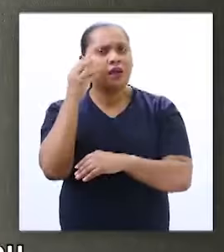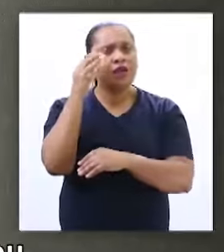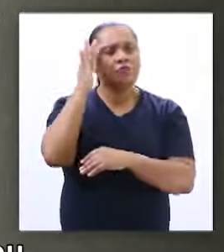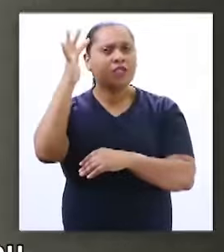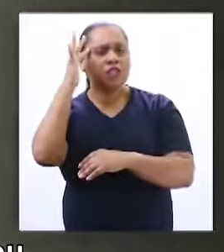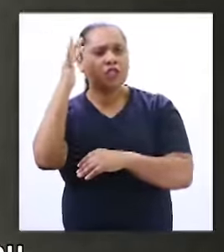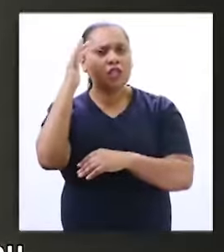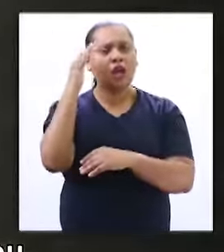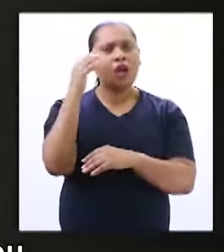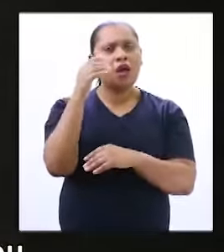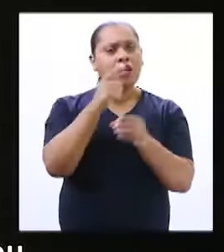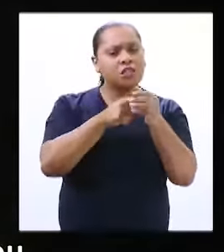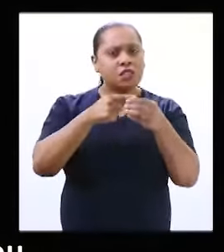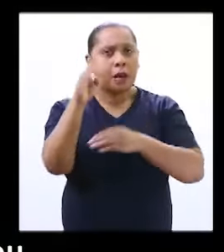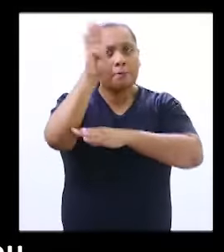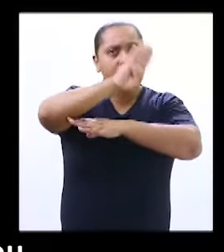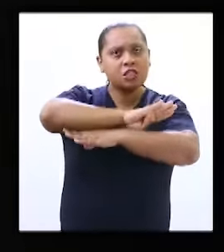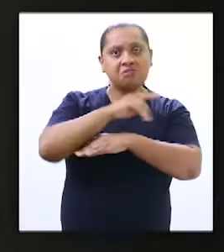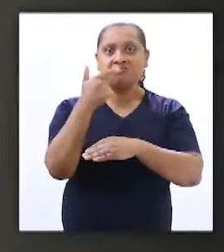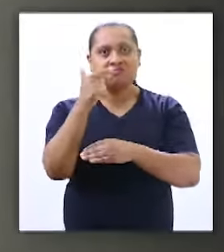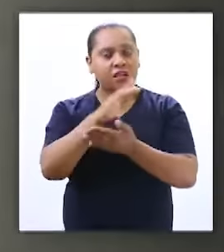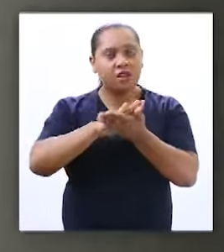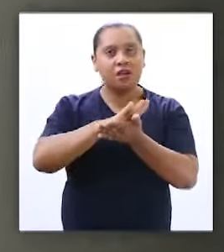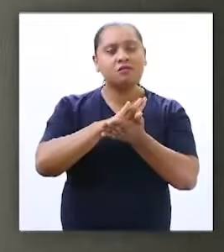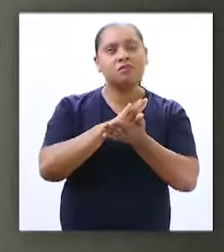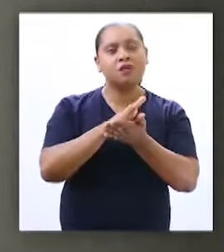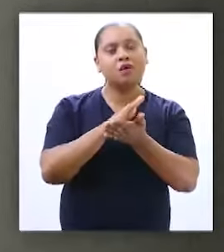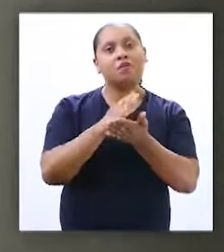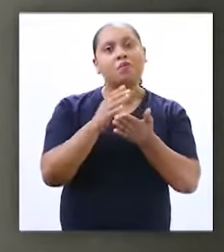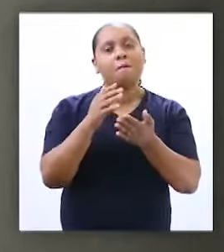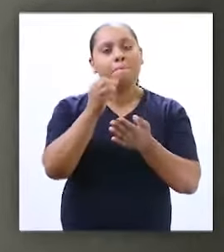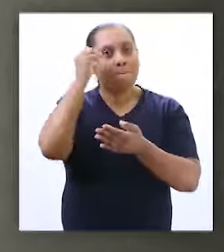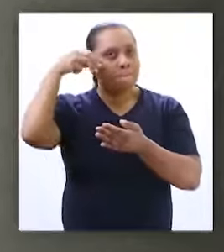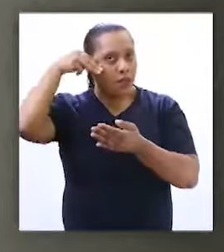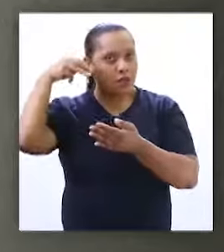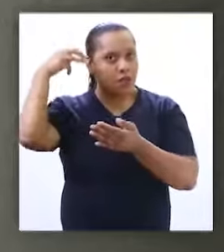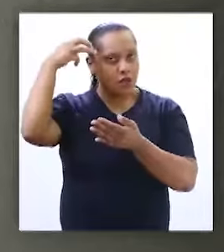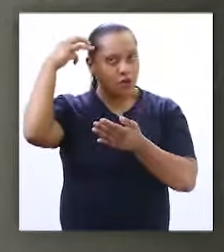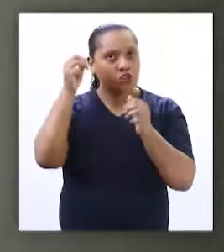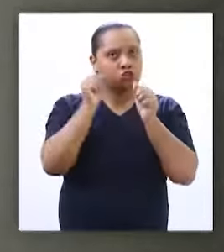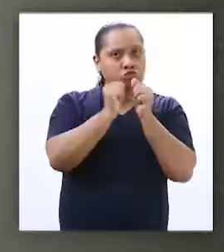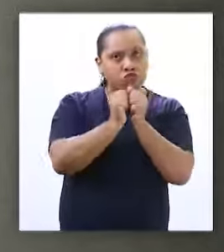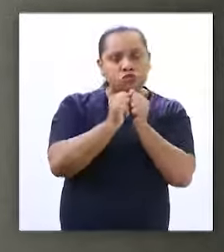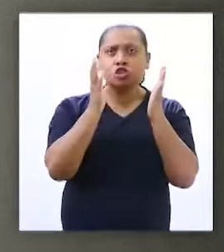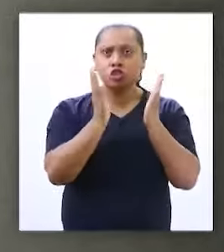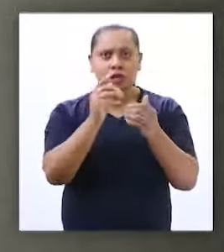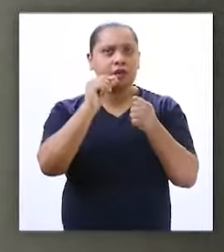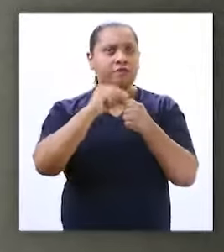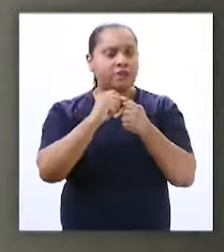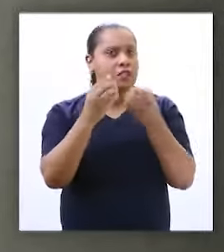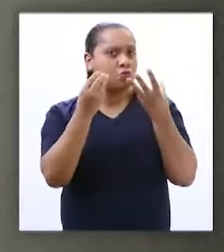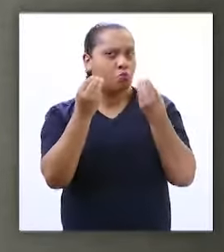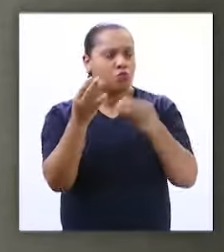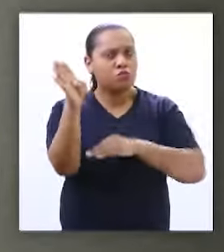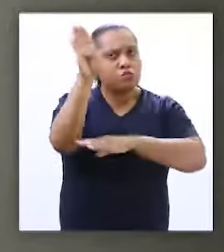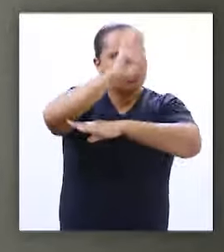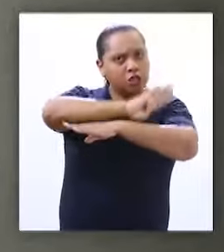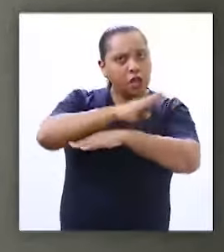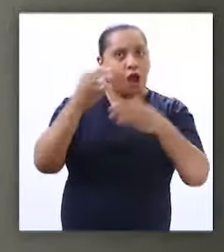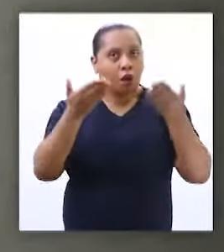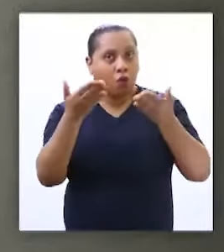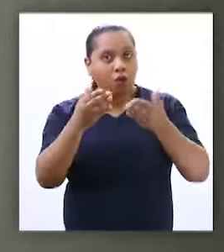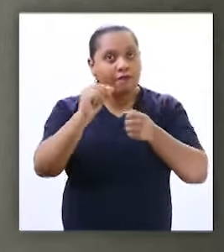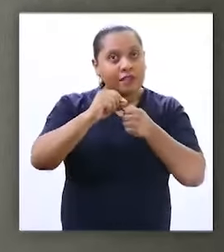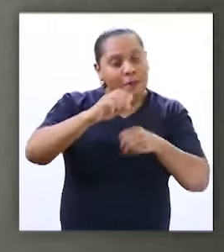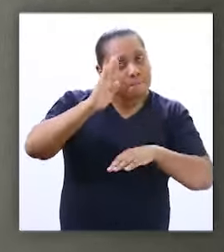sem tanta coisa que Mainardi conquistou. Juntos, nós já fizemos muito por Bagé. E agora vamos